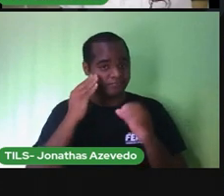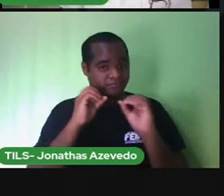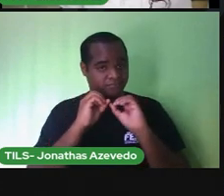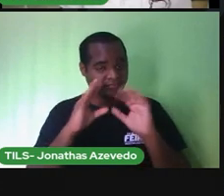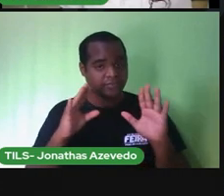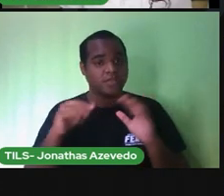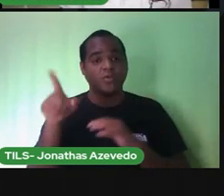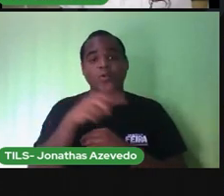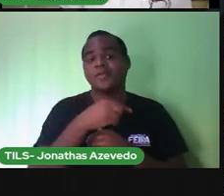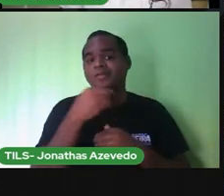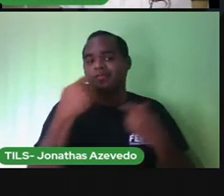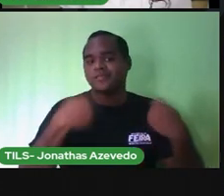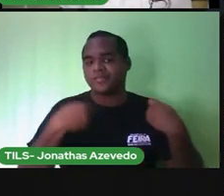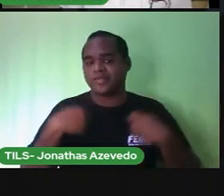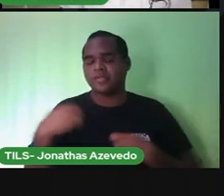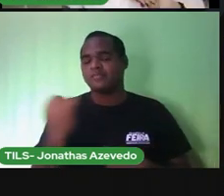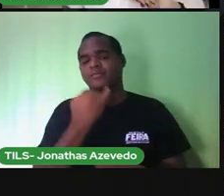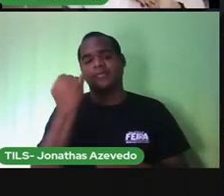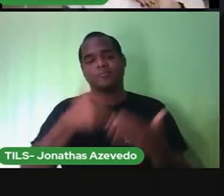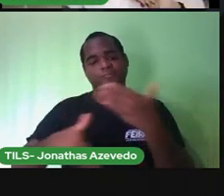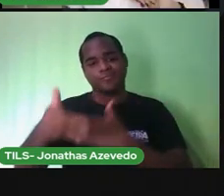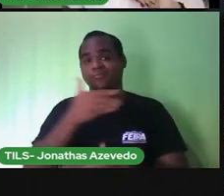gente precisa cuidar do próximo